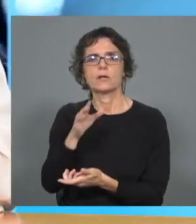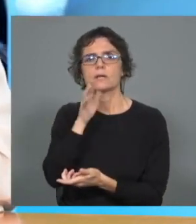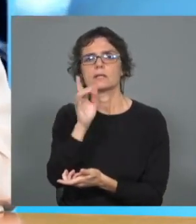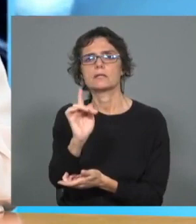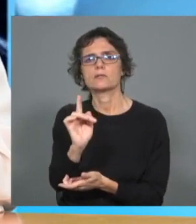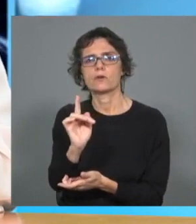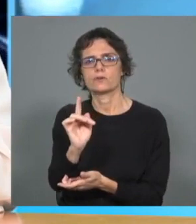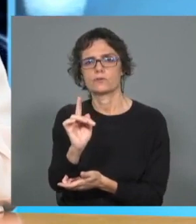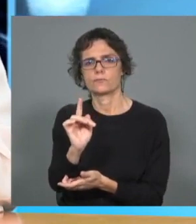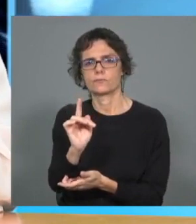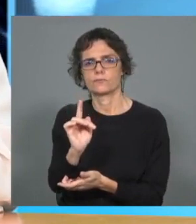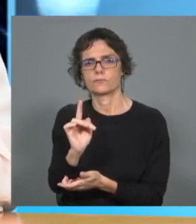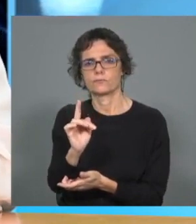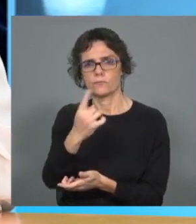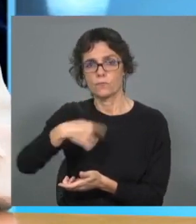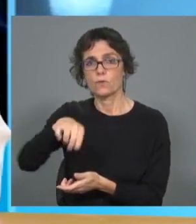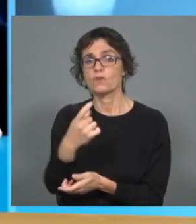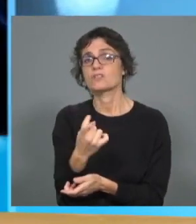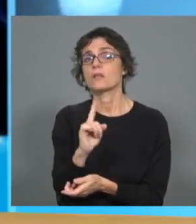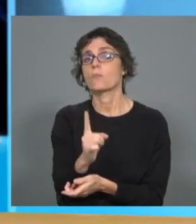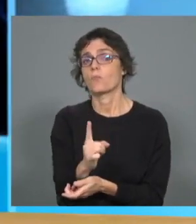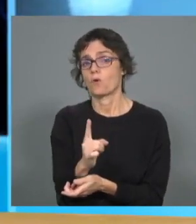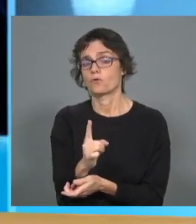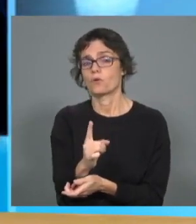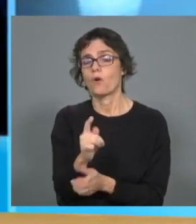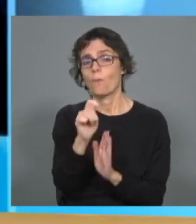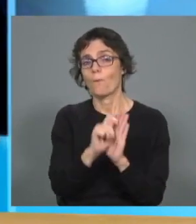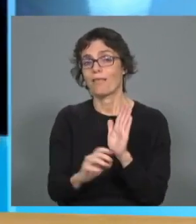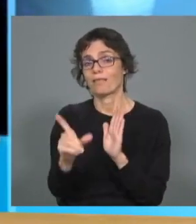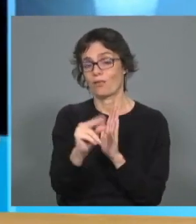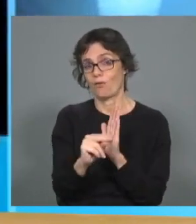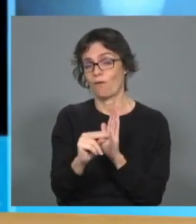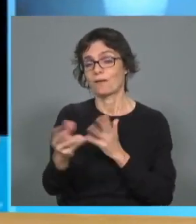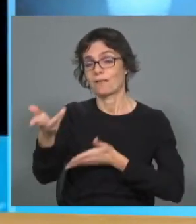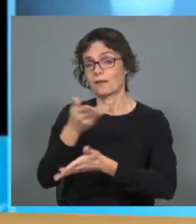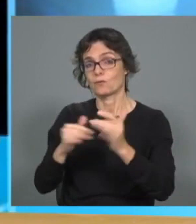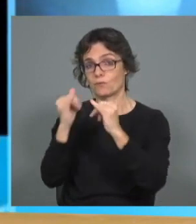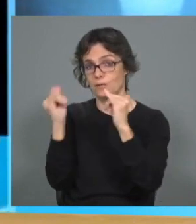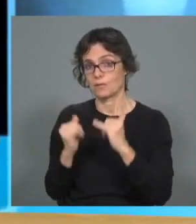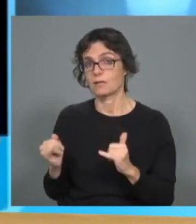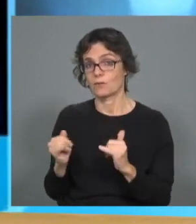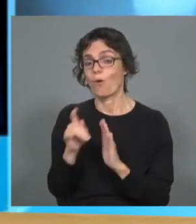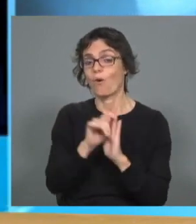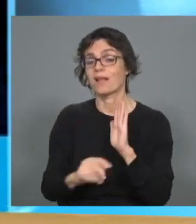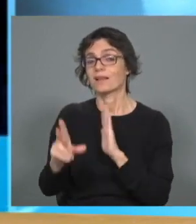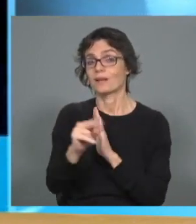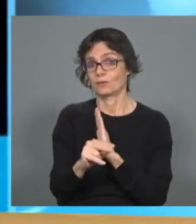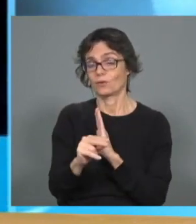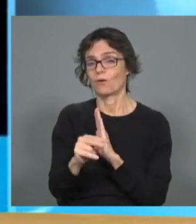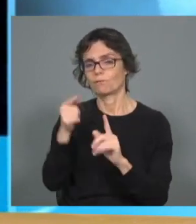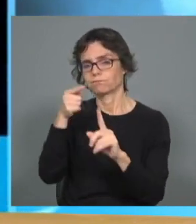aquilo que nós precisamos é de uma nova ética das relações internacionais, uma nova ética que aponte para a